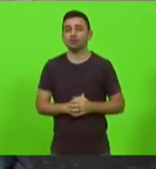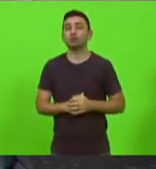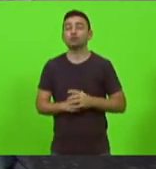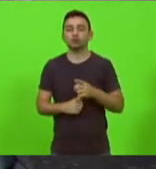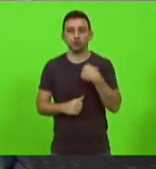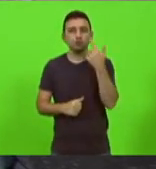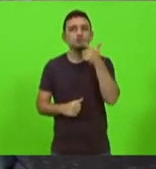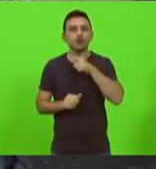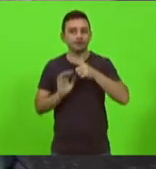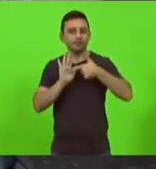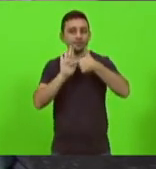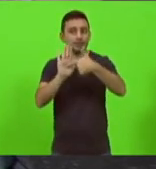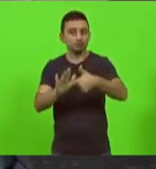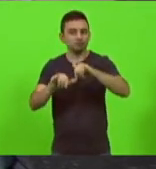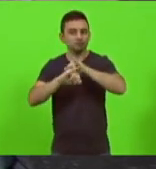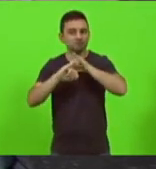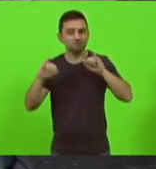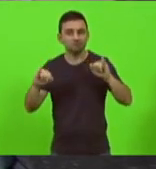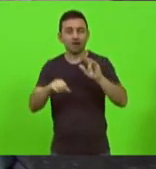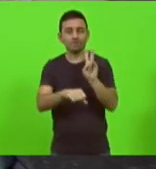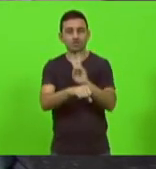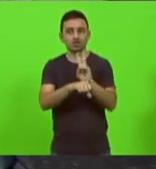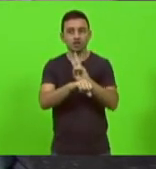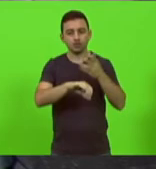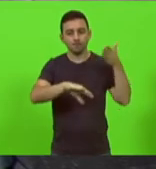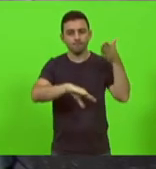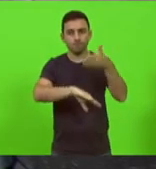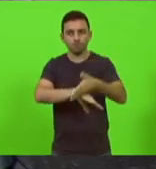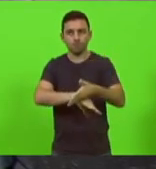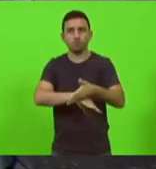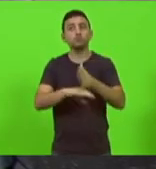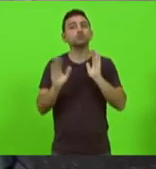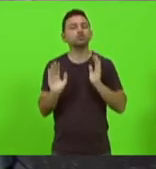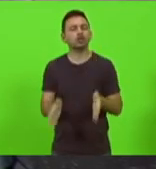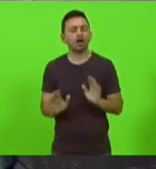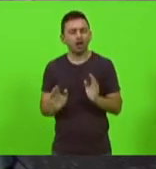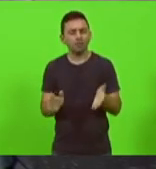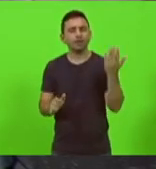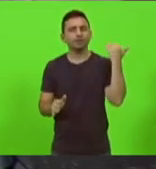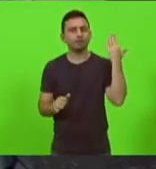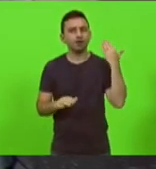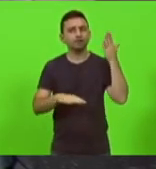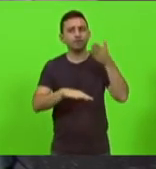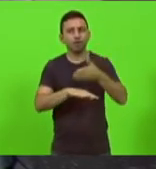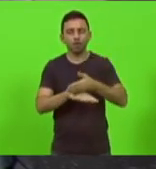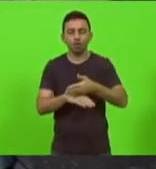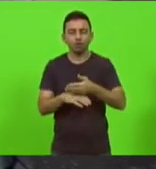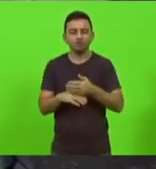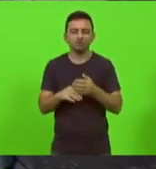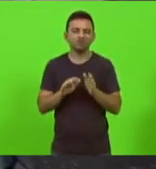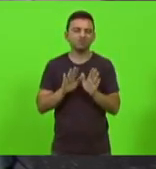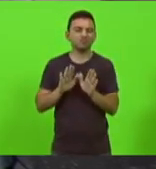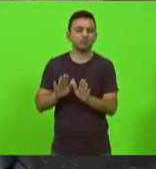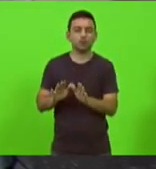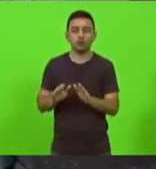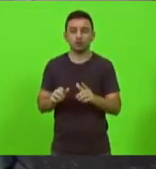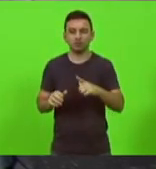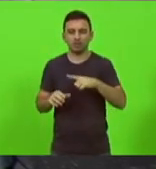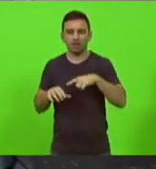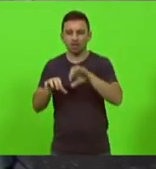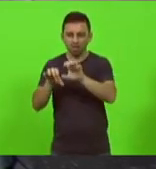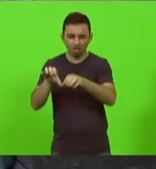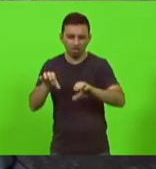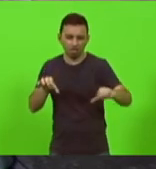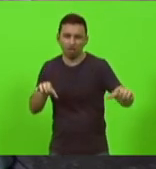de denúncias fazer com que a vigilância sanitária que já tinha ido lá e feito vistas grossas com esgoto a céu aberto e tudo e